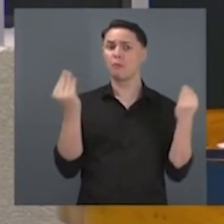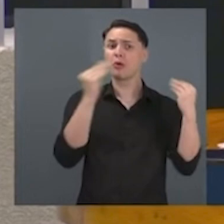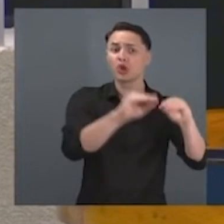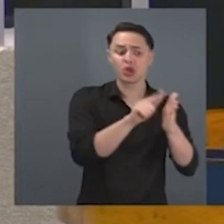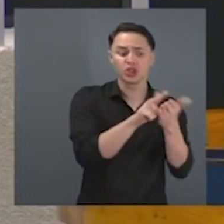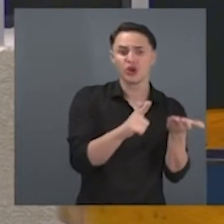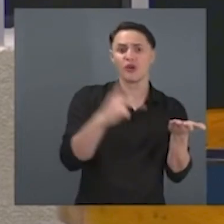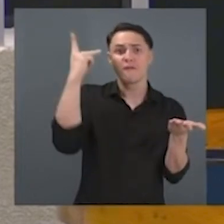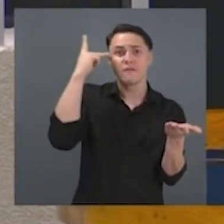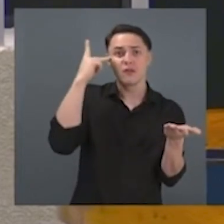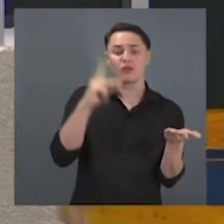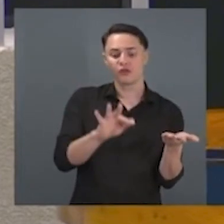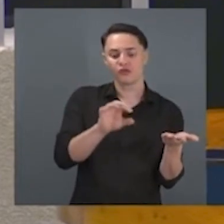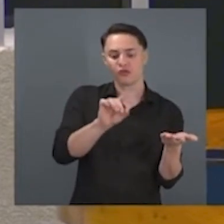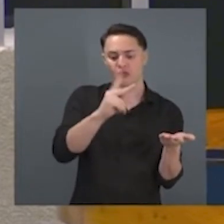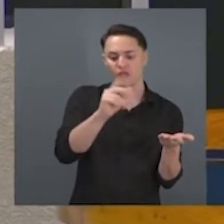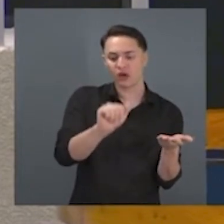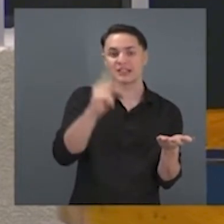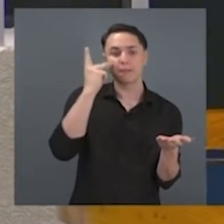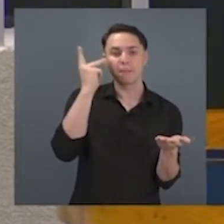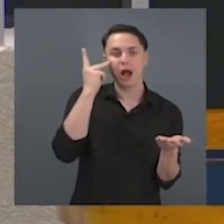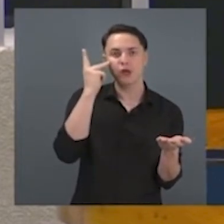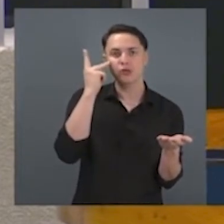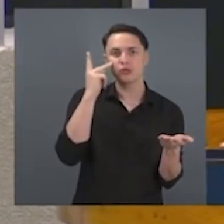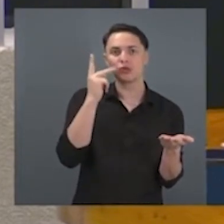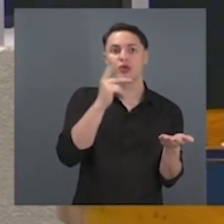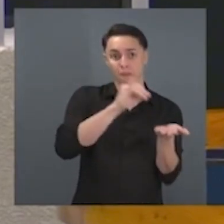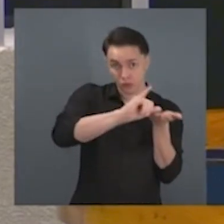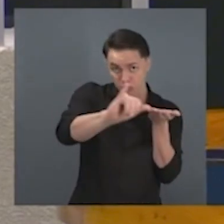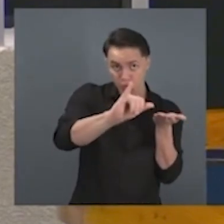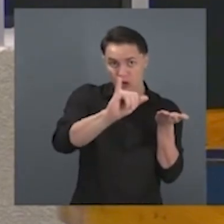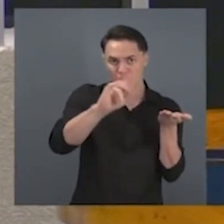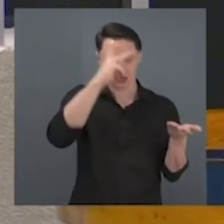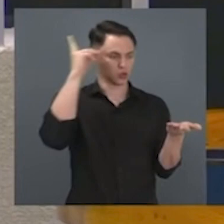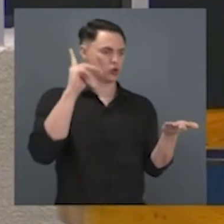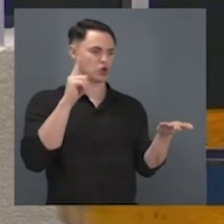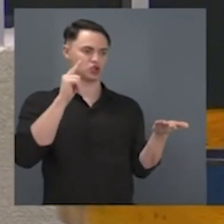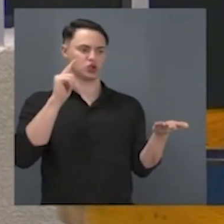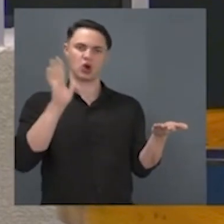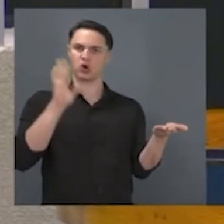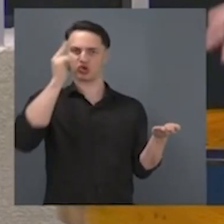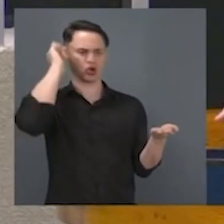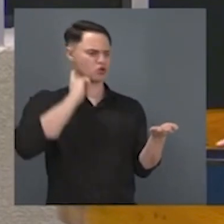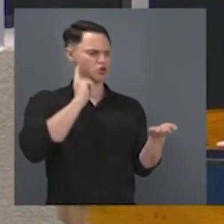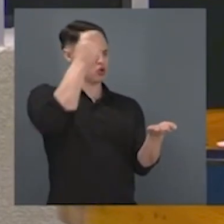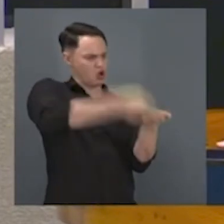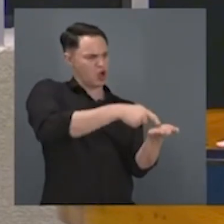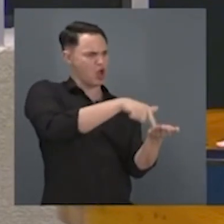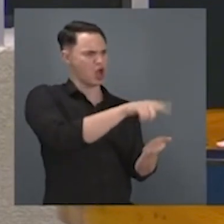de São Paulo, outrora, aliados, agora estão